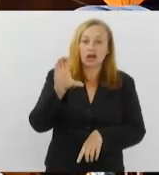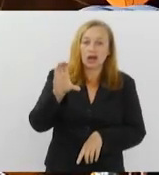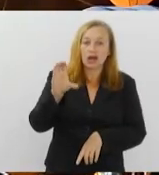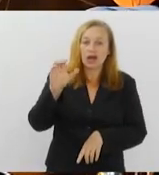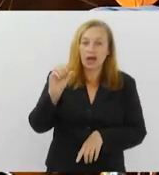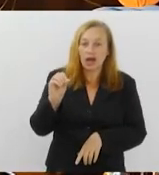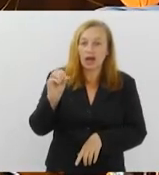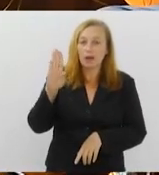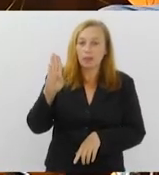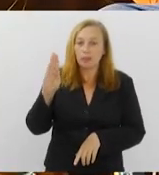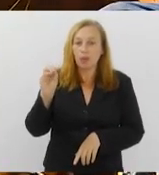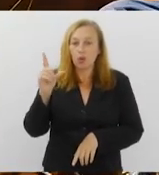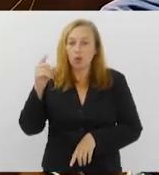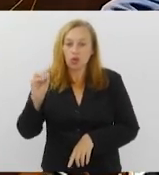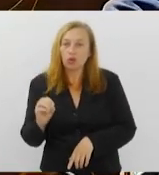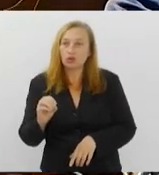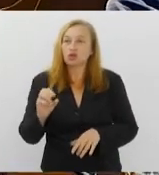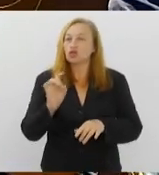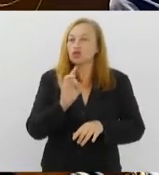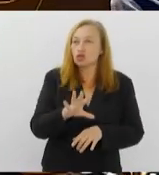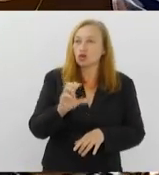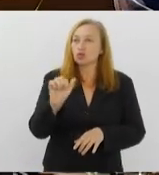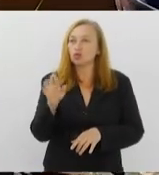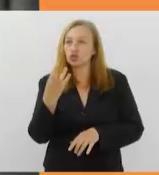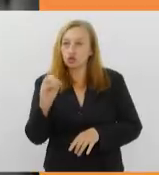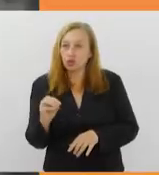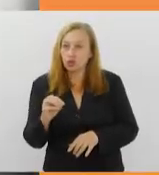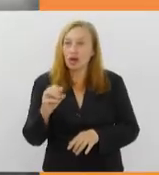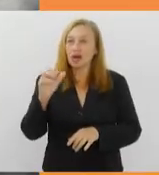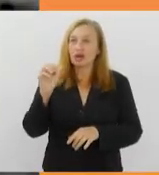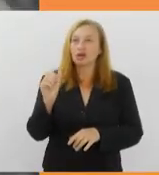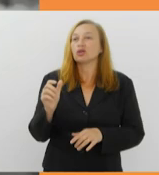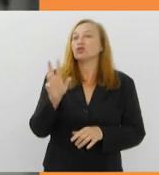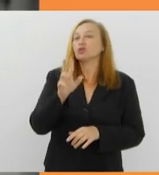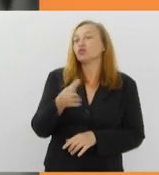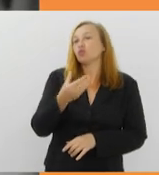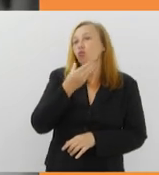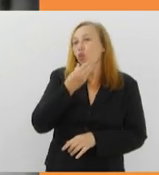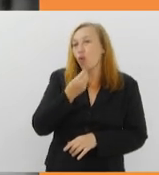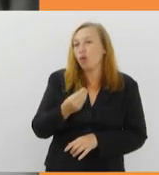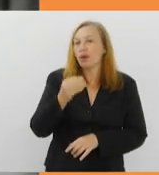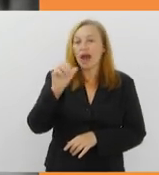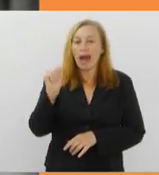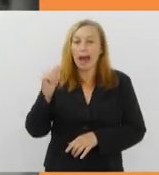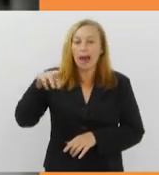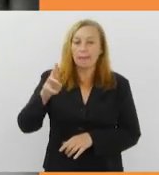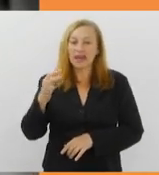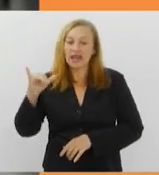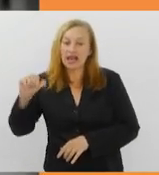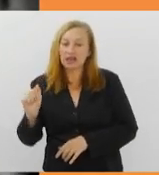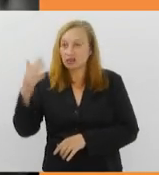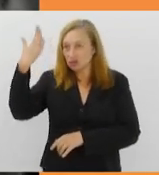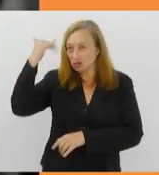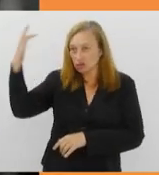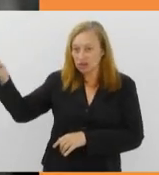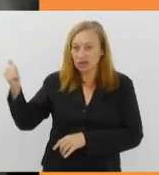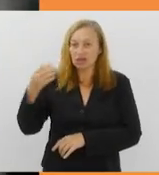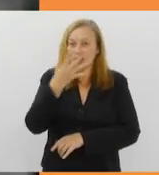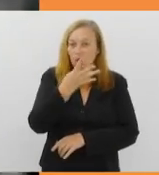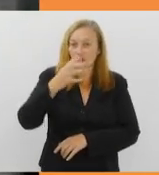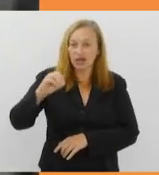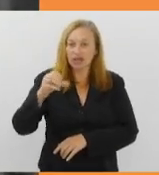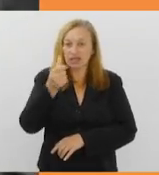apresentam um espetáculo só com choro de americano, que fez muito sucesso entre as décadas de 40 e 60, ao lado de